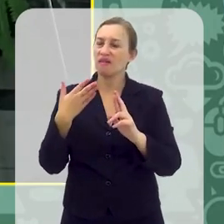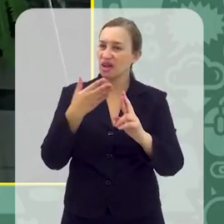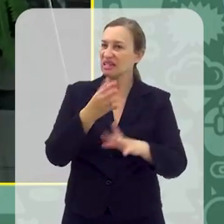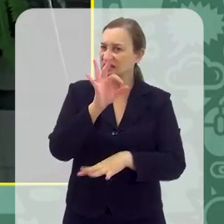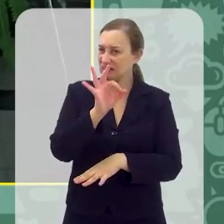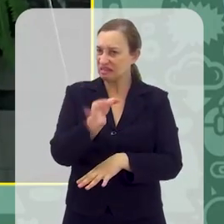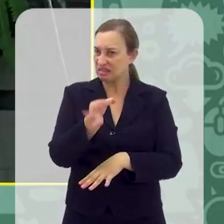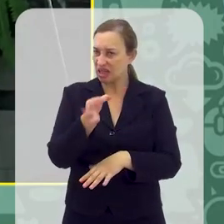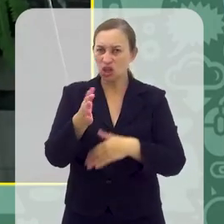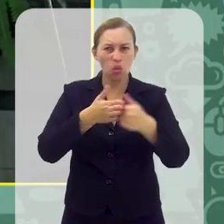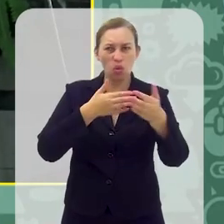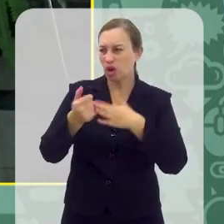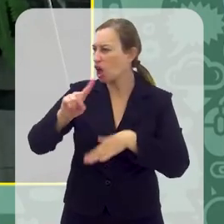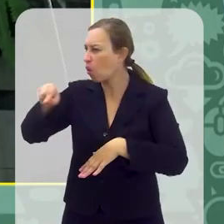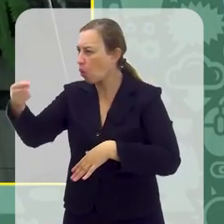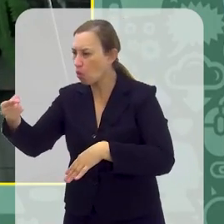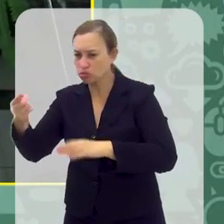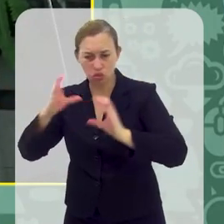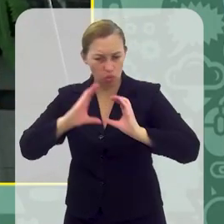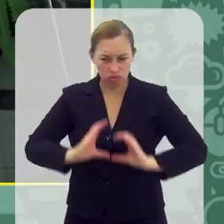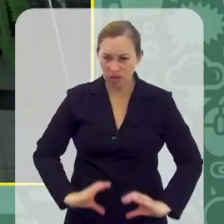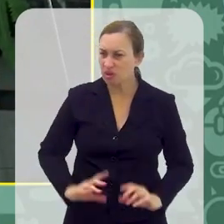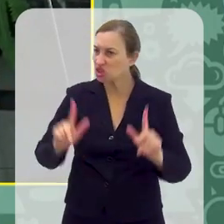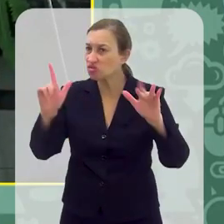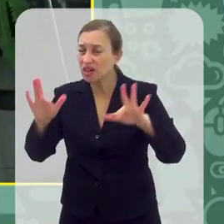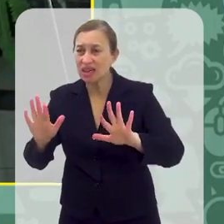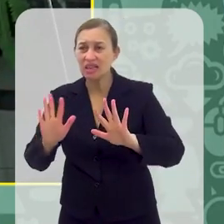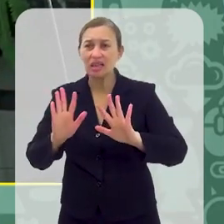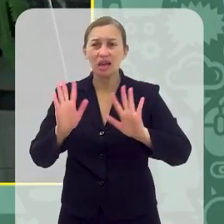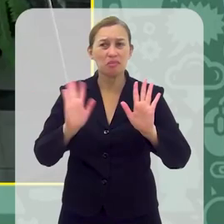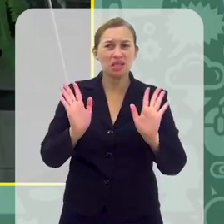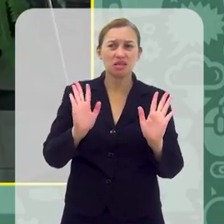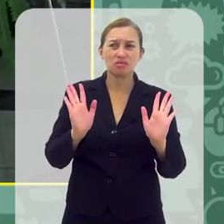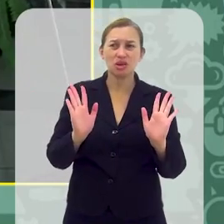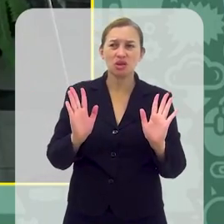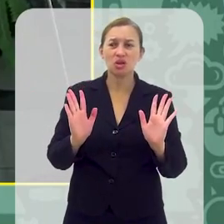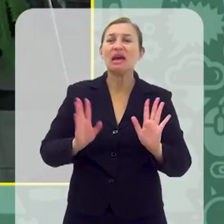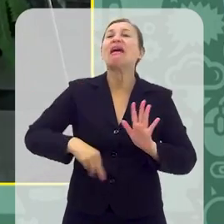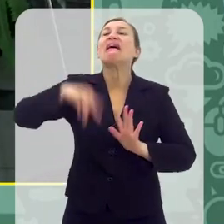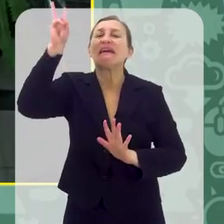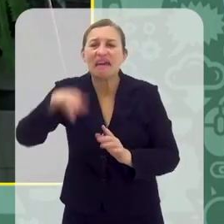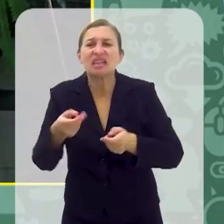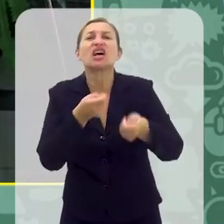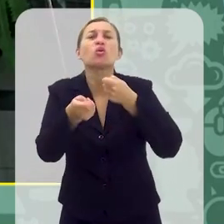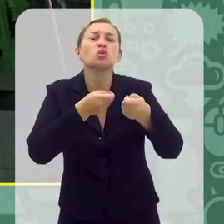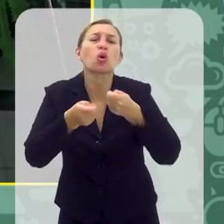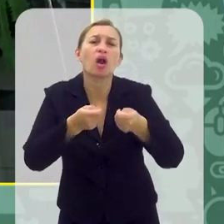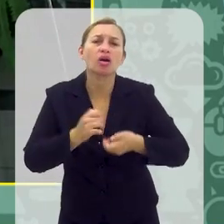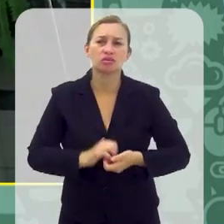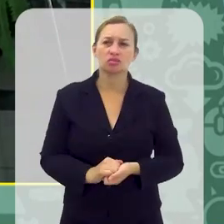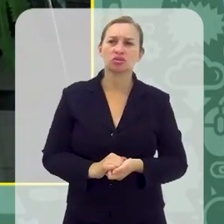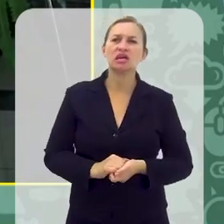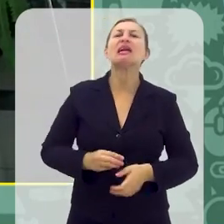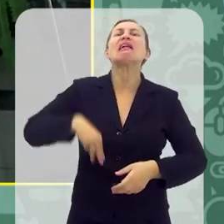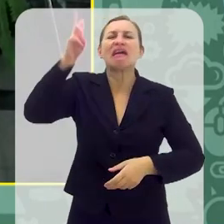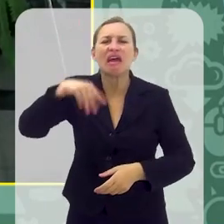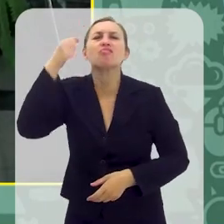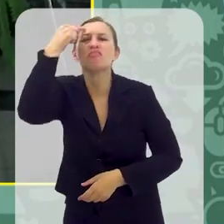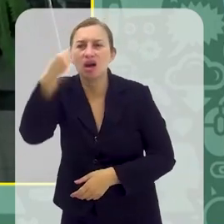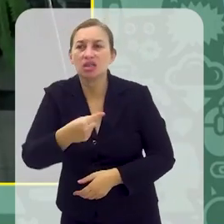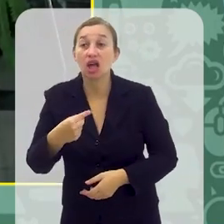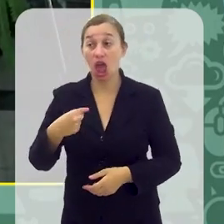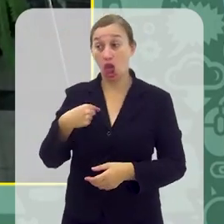serve para qualquer outro comportamento, é mais ou menos a sensação de quem está no controle. Quem é que manda aqui?